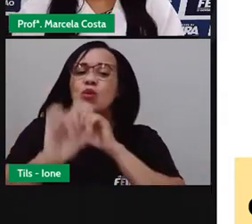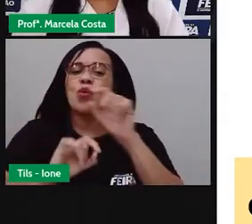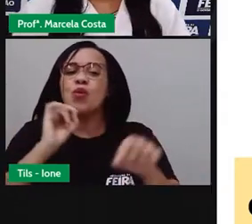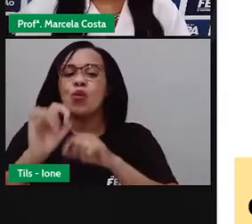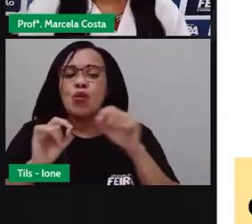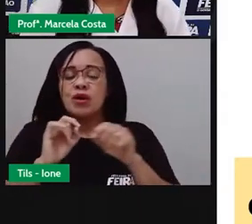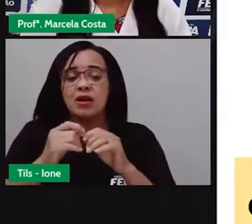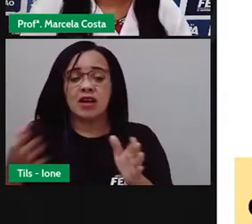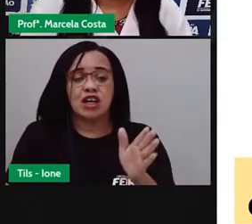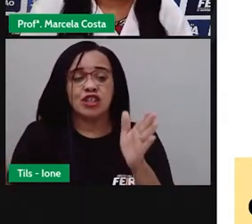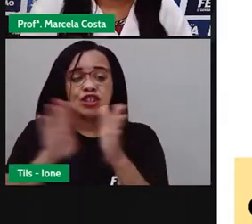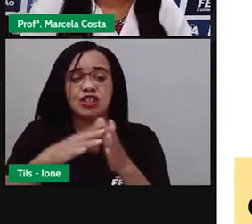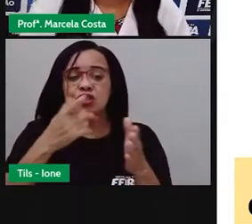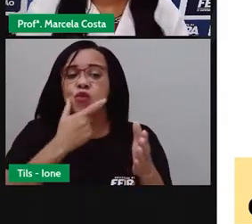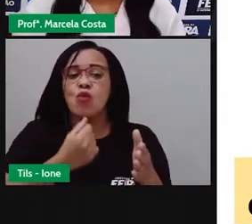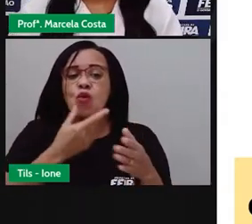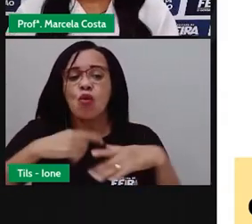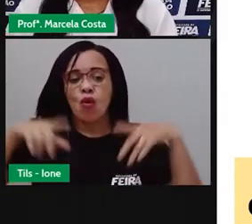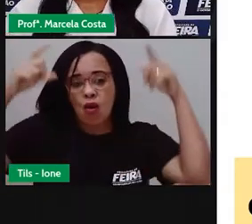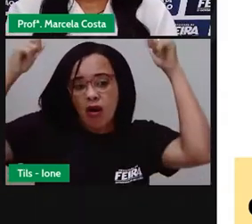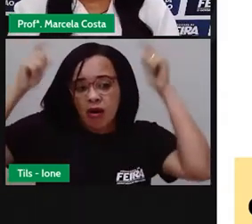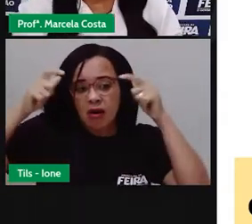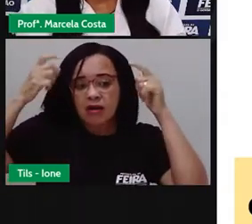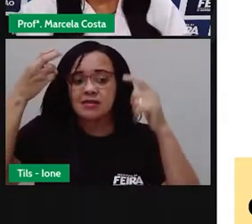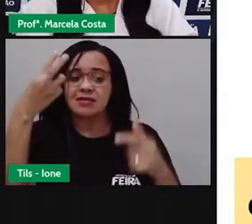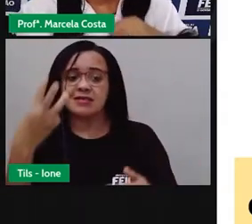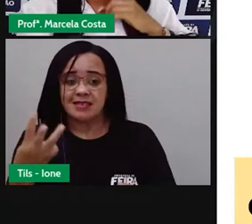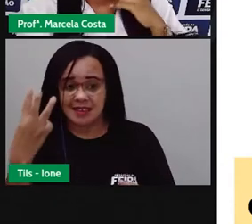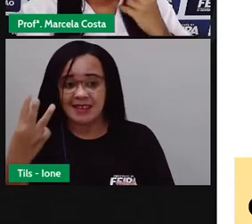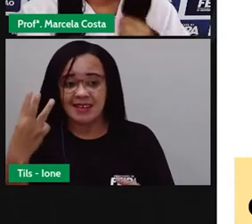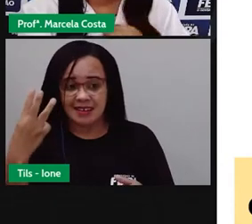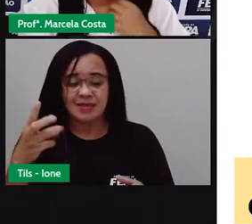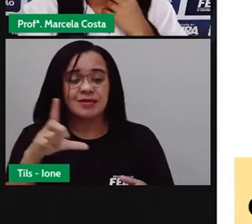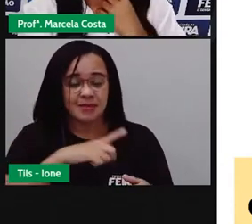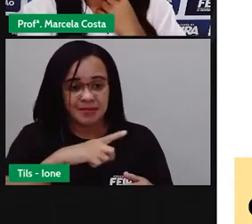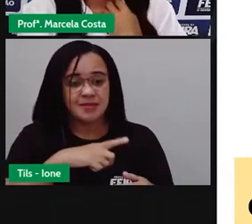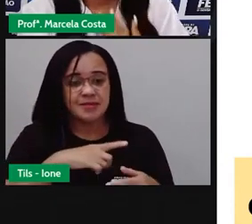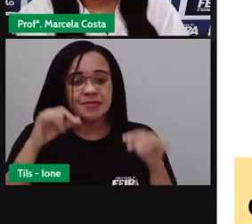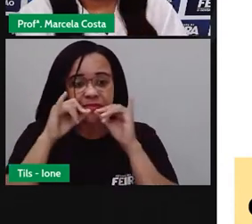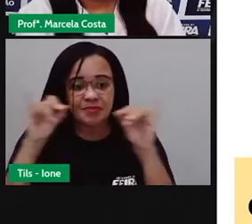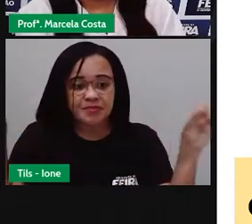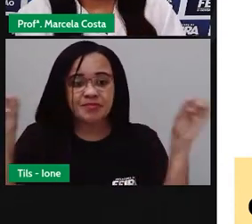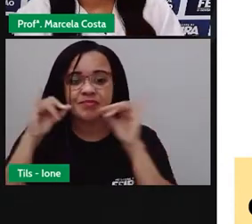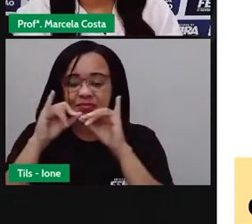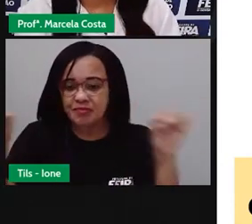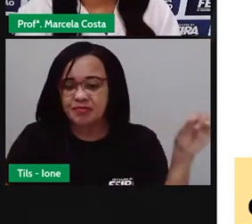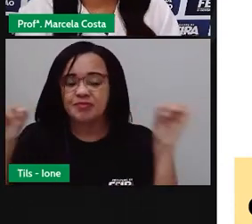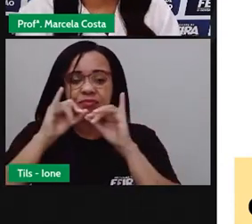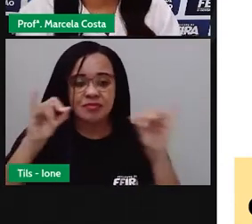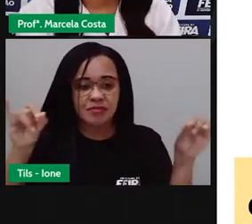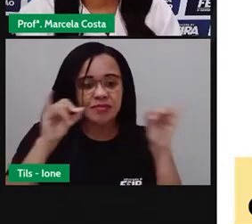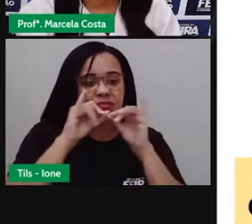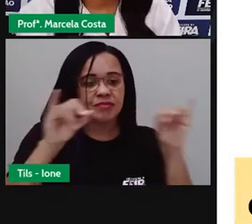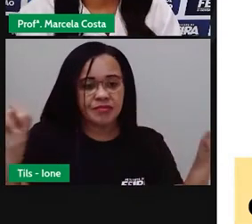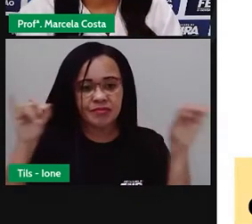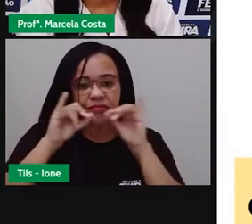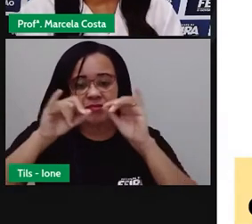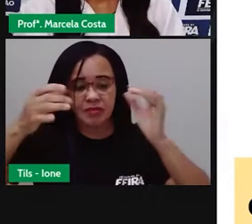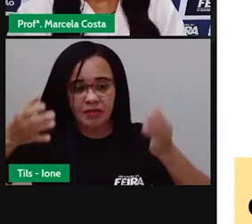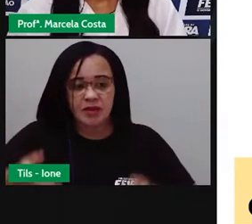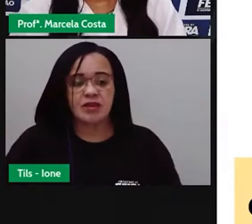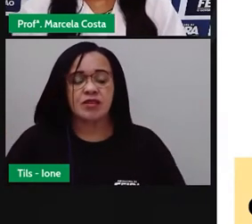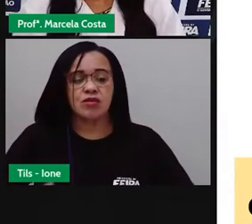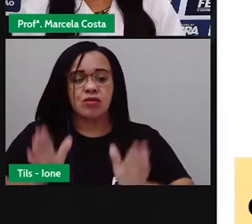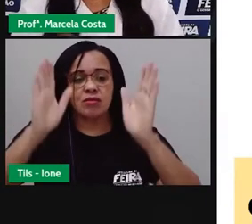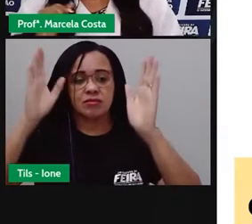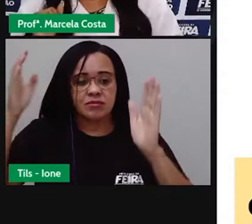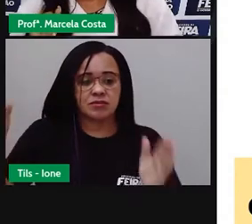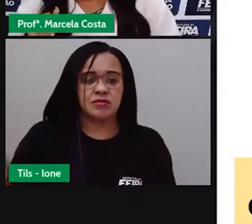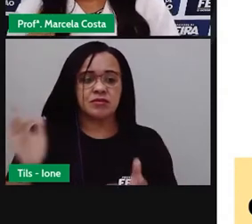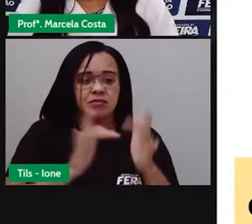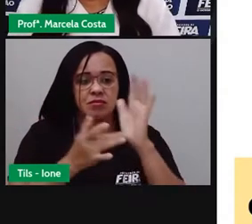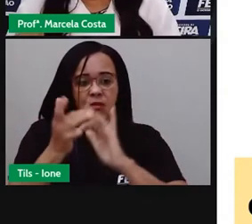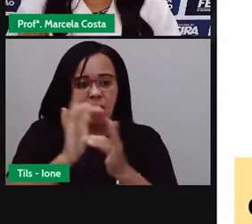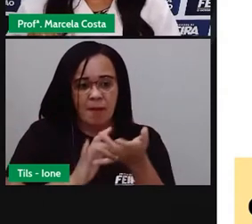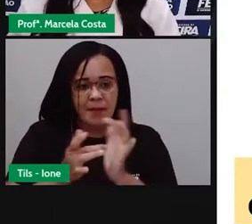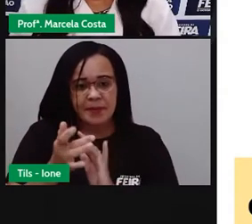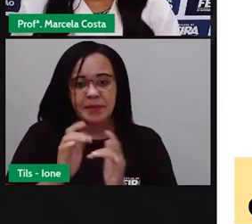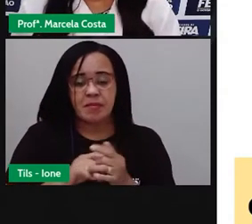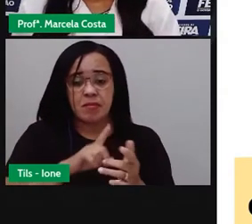também,